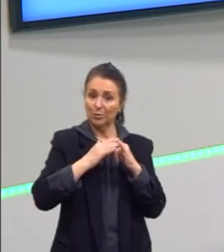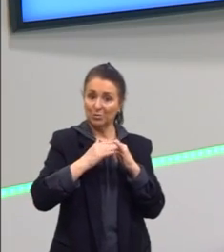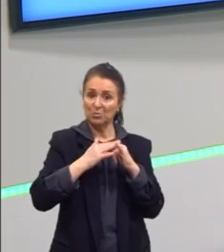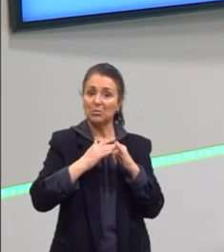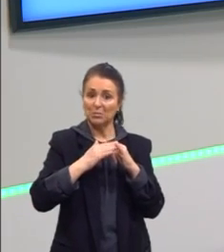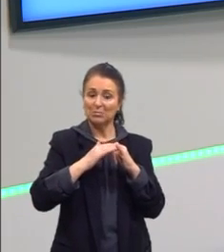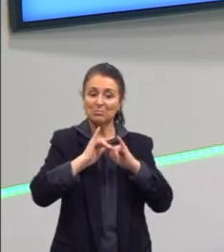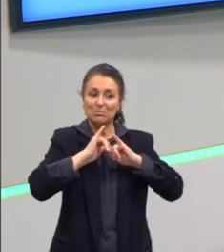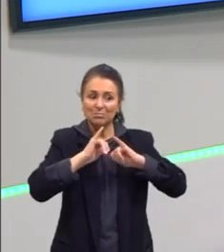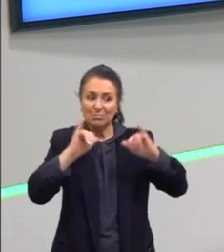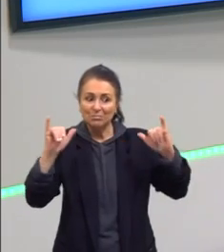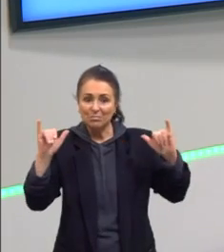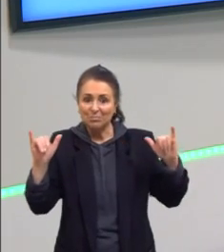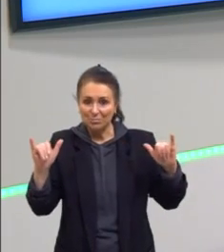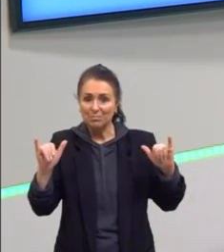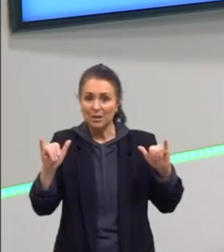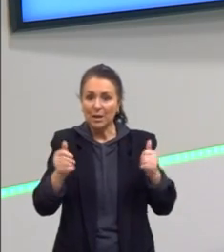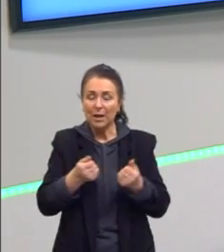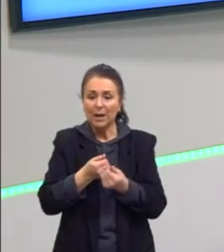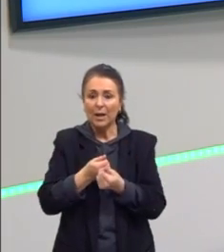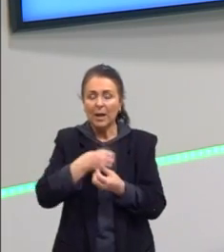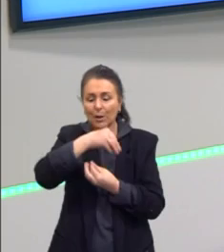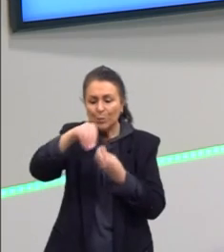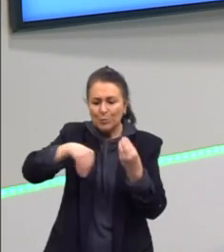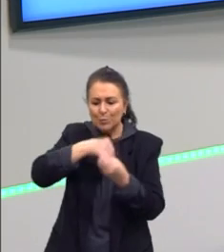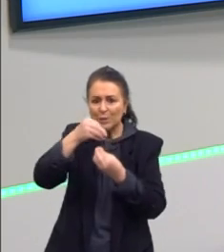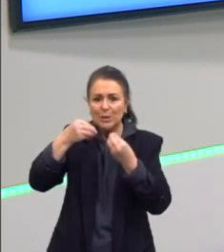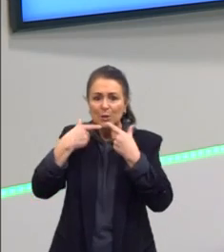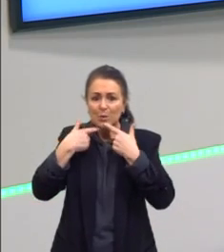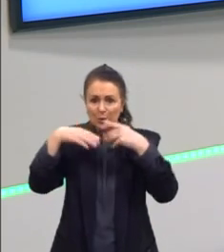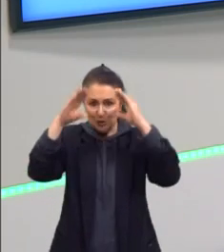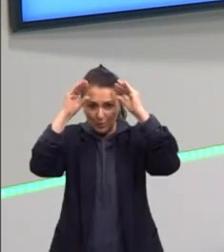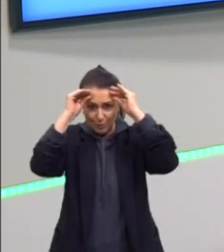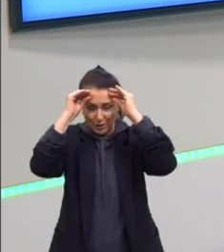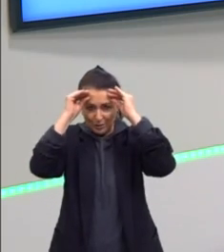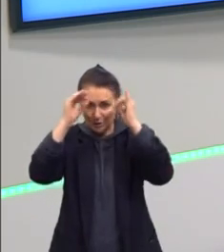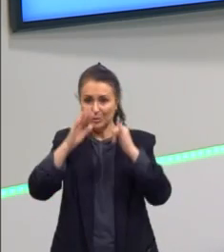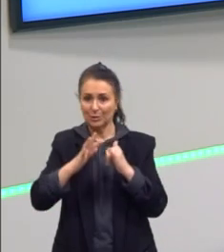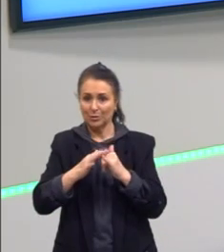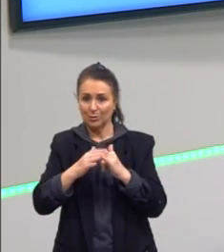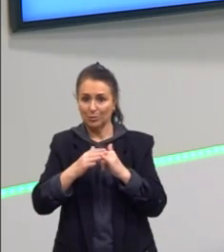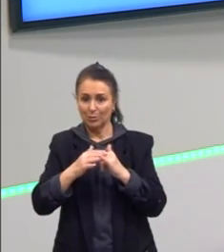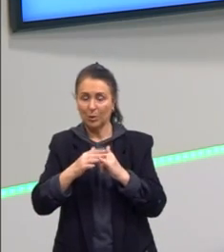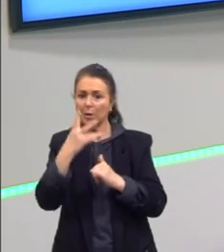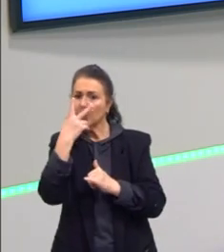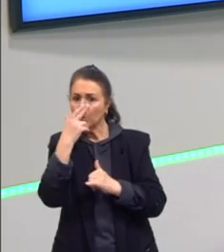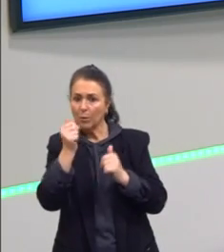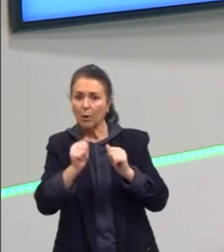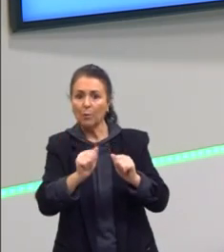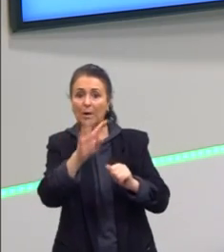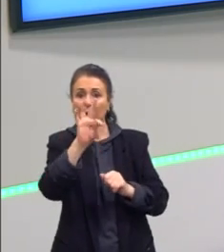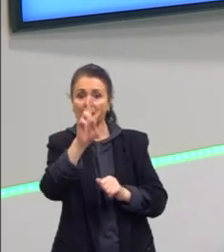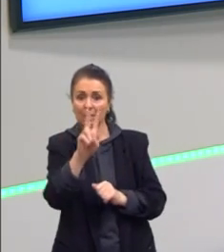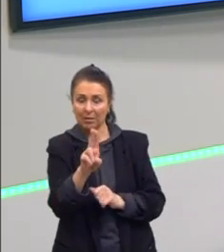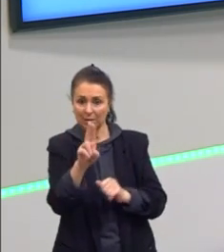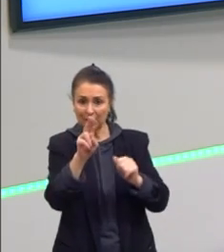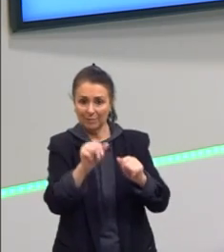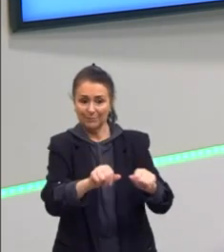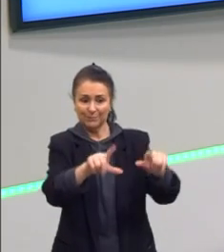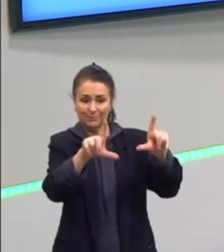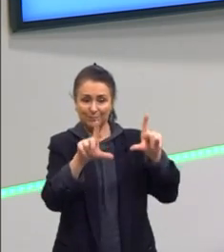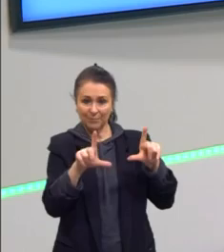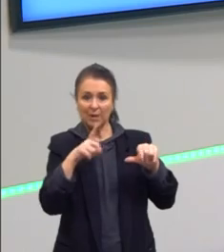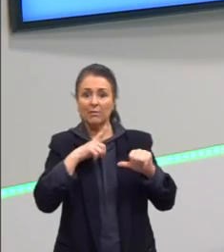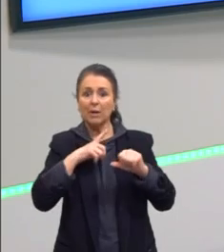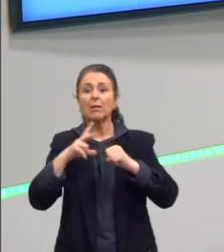O YouTube é um misto de linguagens. Por quê? Porque, assim como na televisão, ele vai se utilizar da linguagem verbal